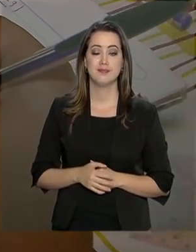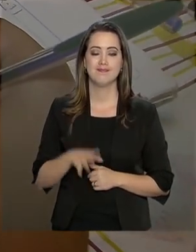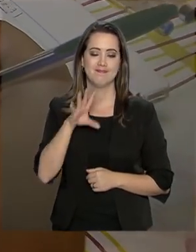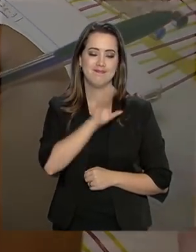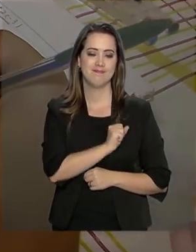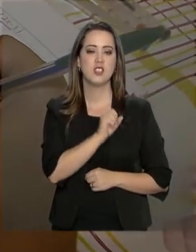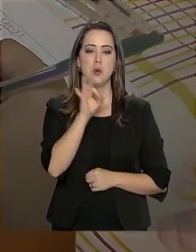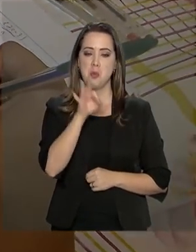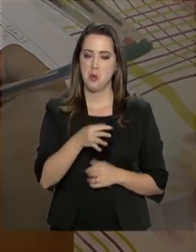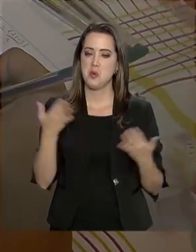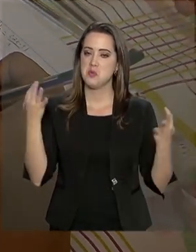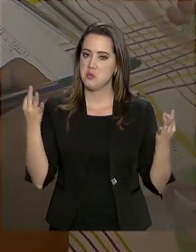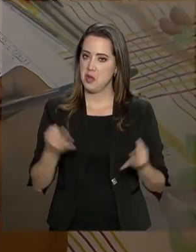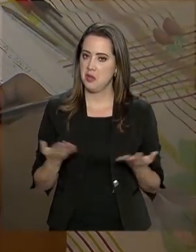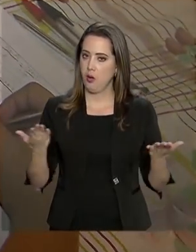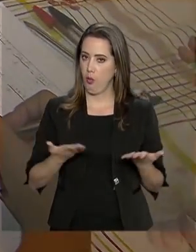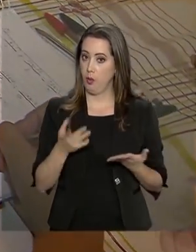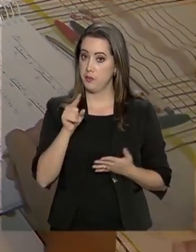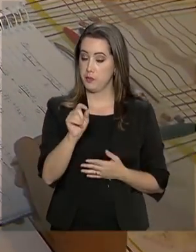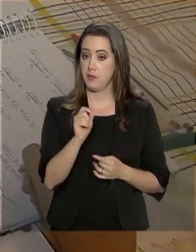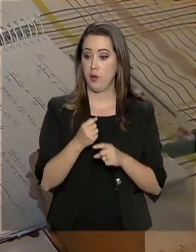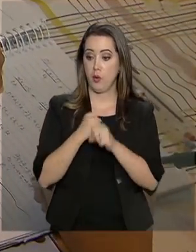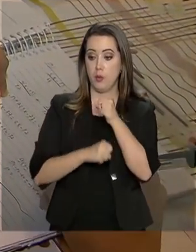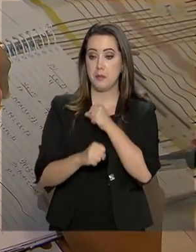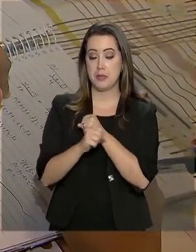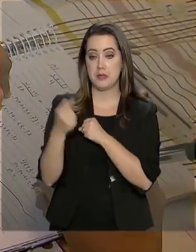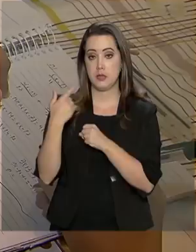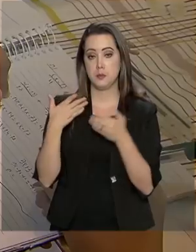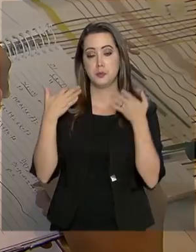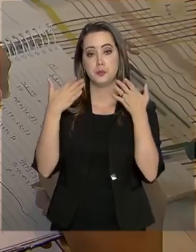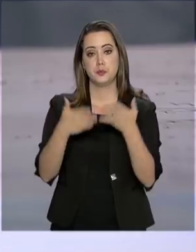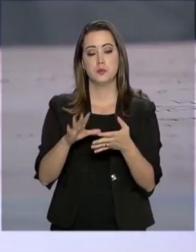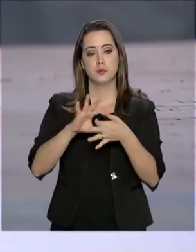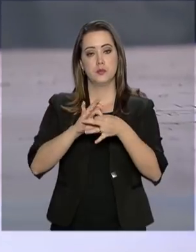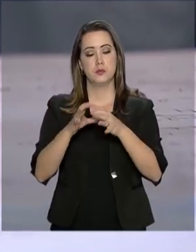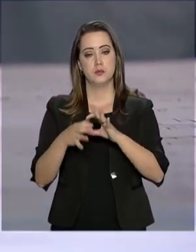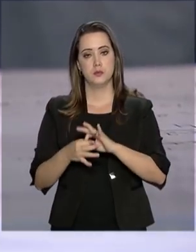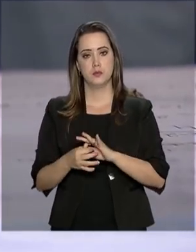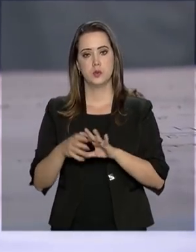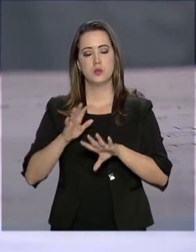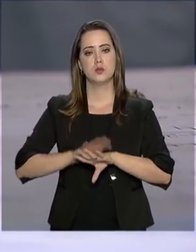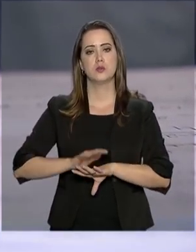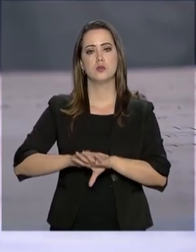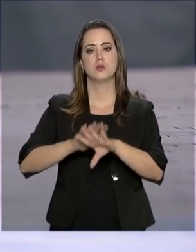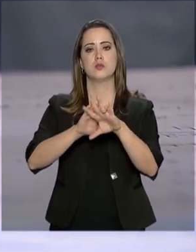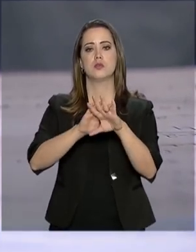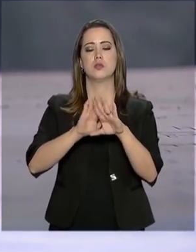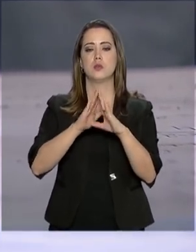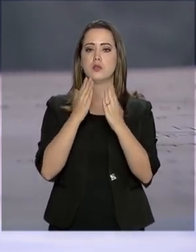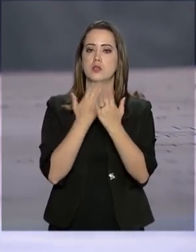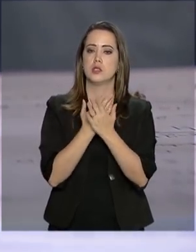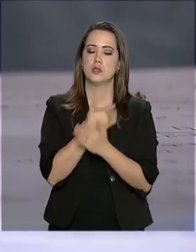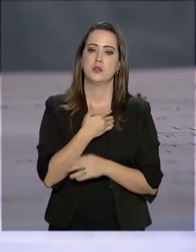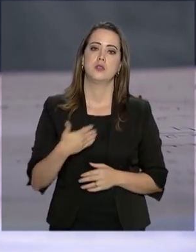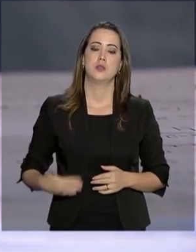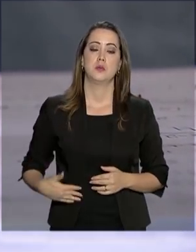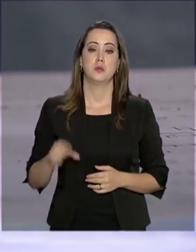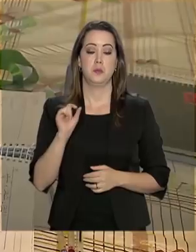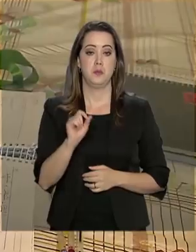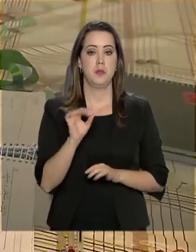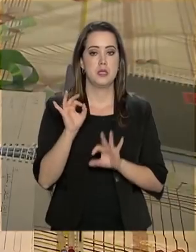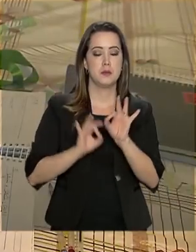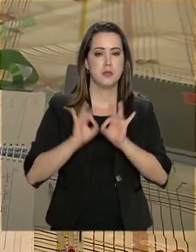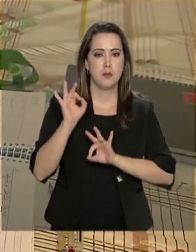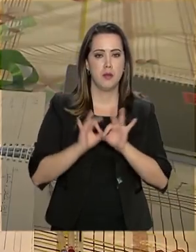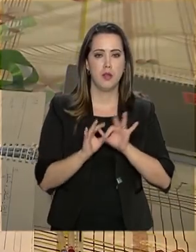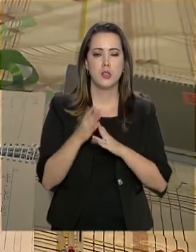virou coisa séria. Tanto que no ano passado, ele participou da Olimpíada Brasileira de Matemática das Escolas Públicas. Para se